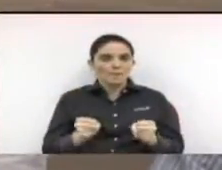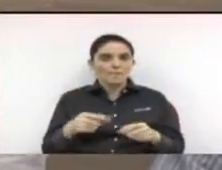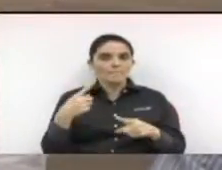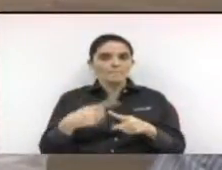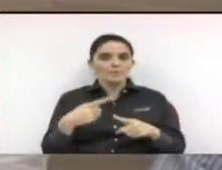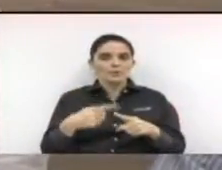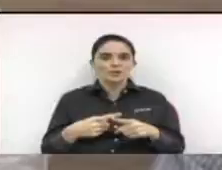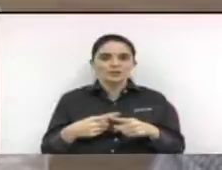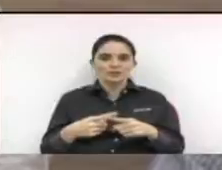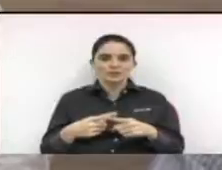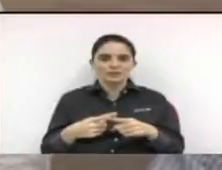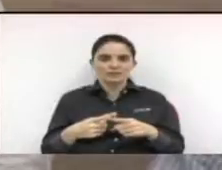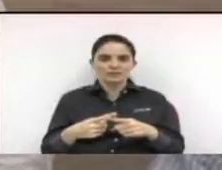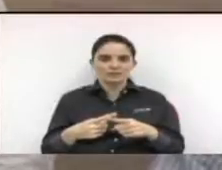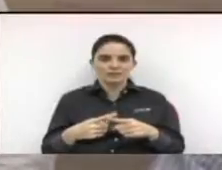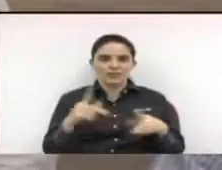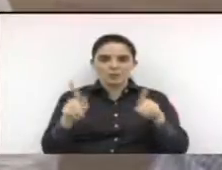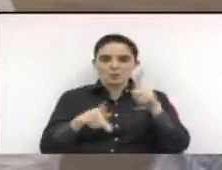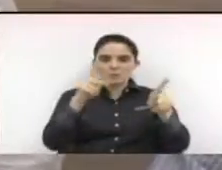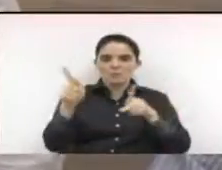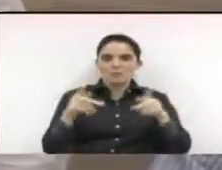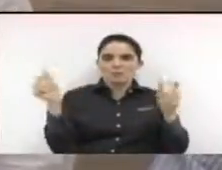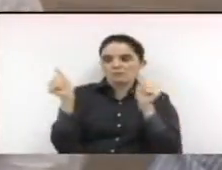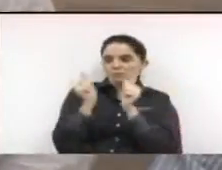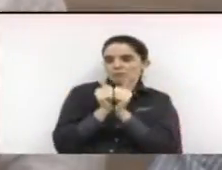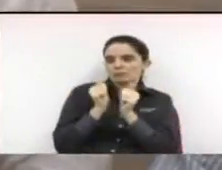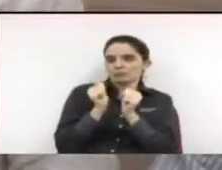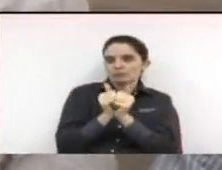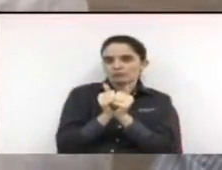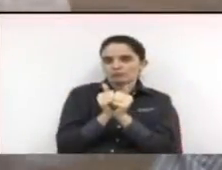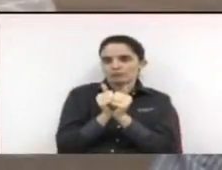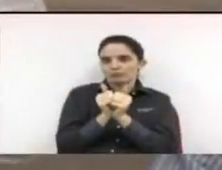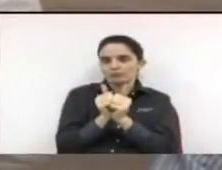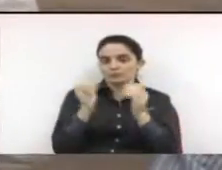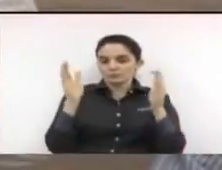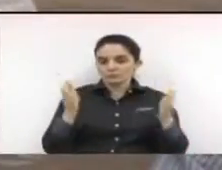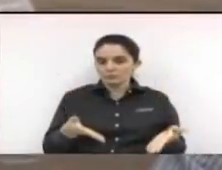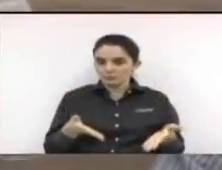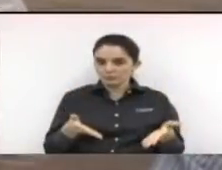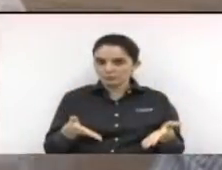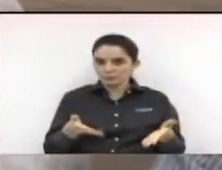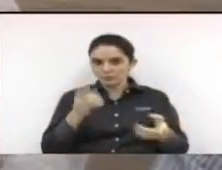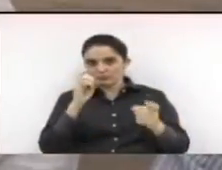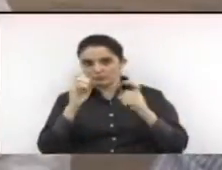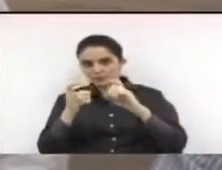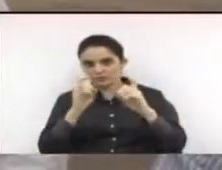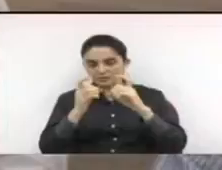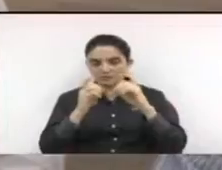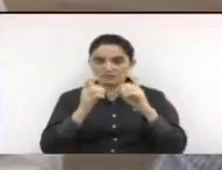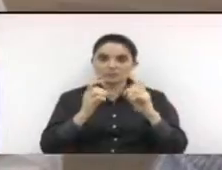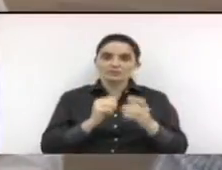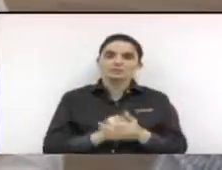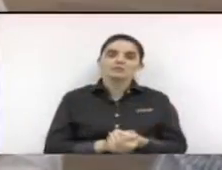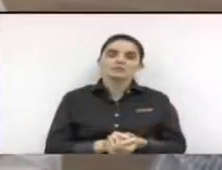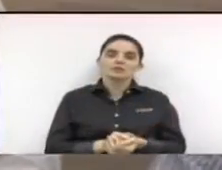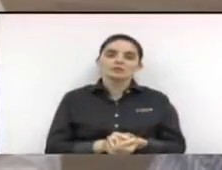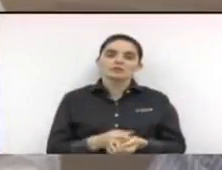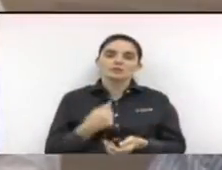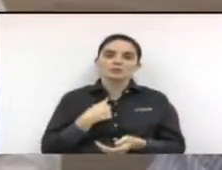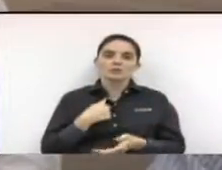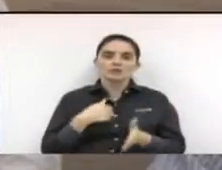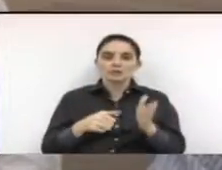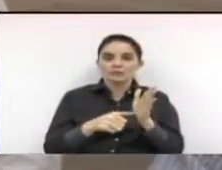causa só. Hoje, eu estive na sessão do parlamento regional onde eu sou o primeiro